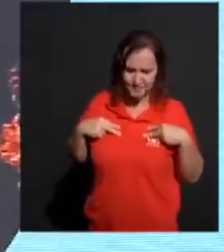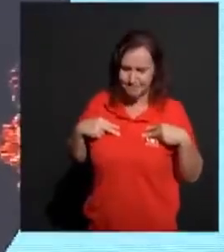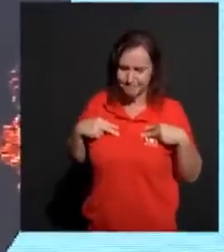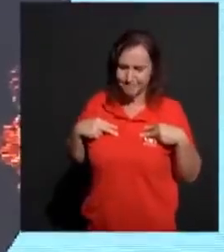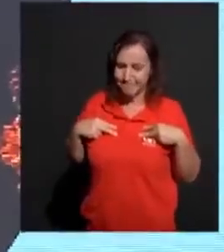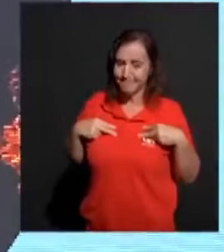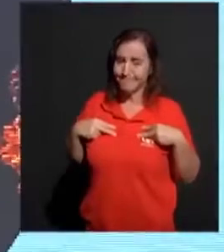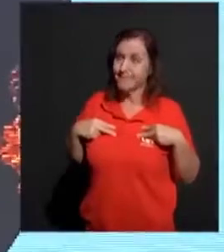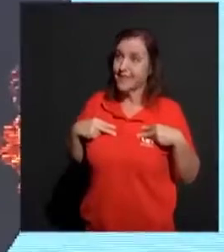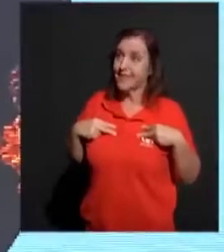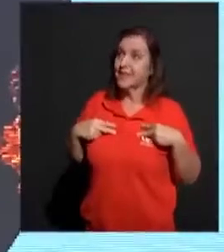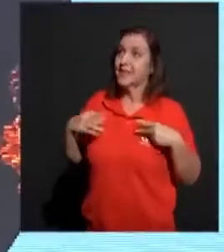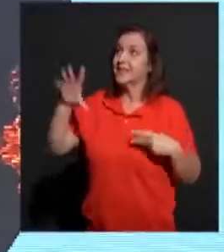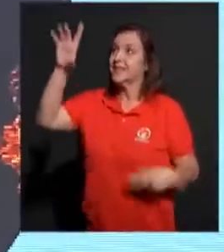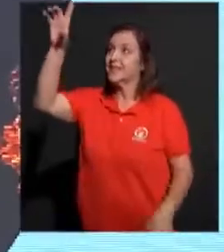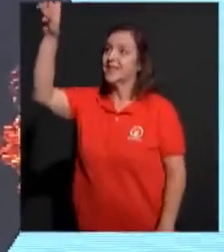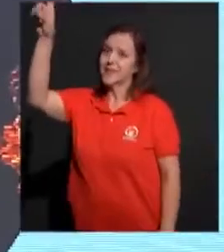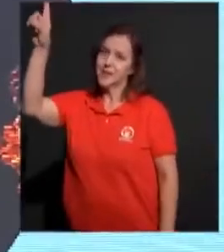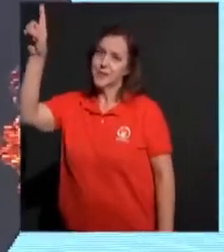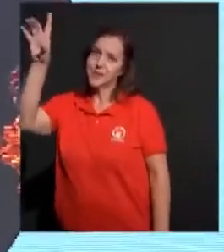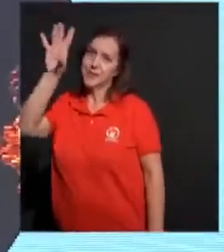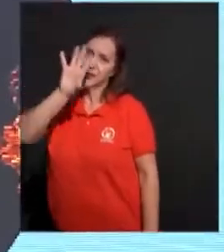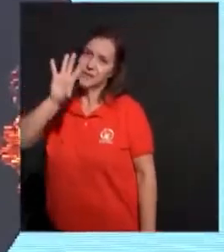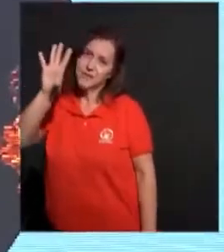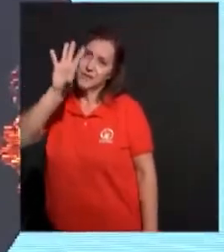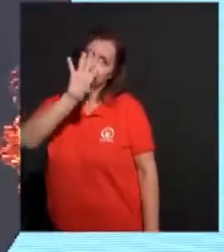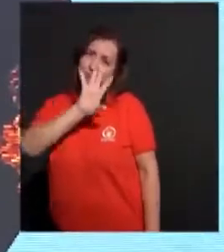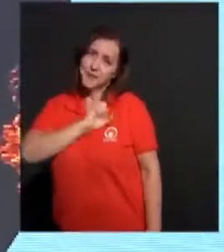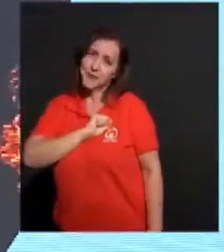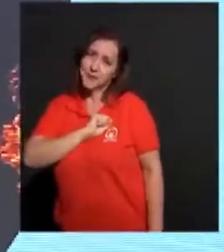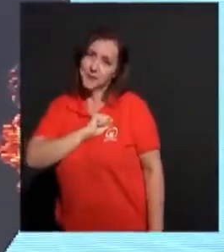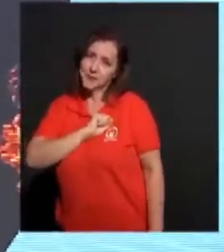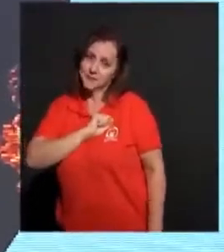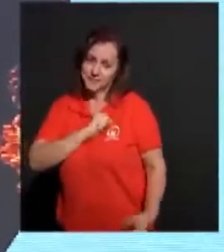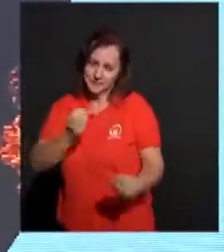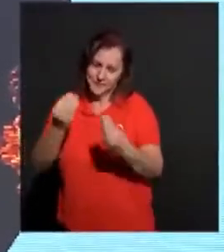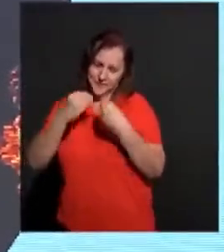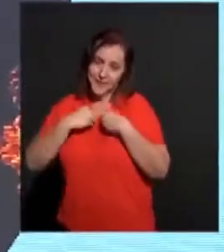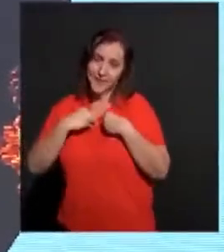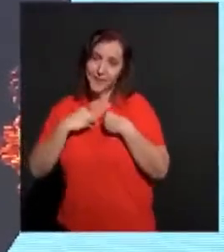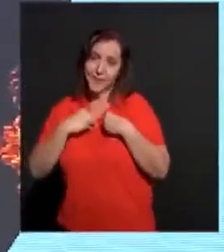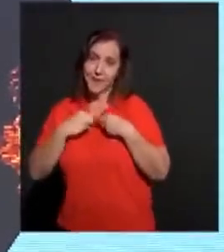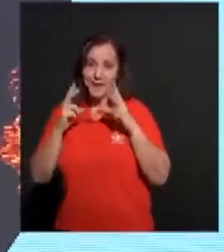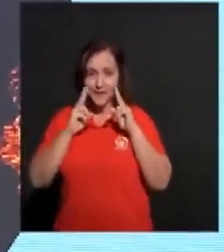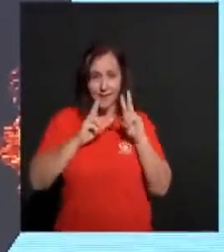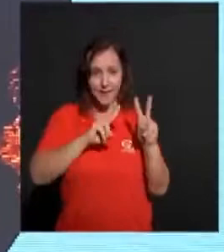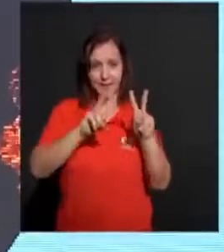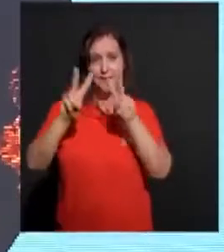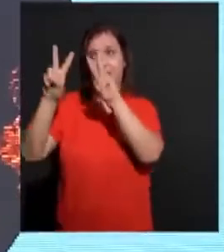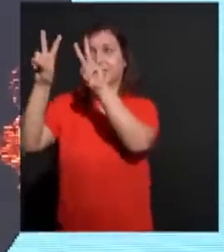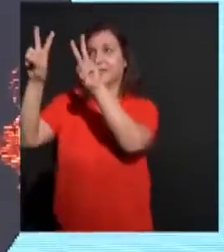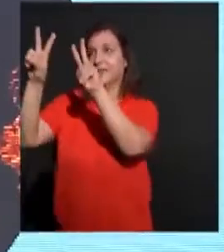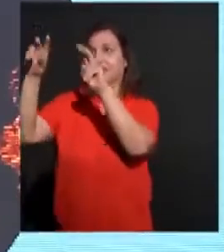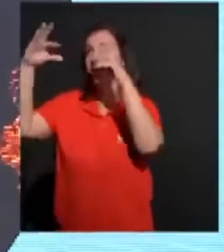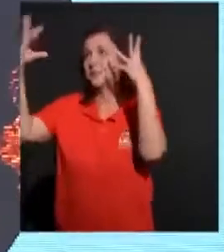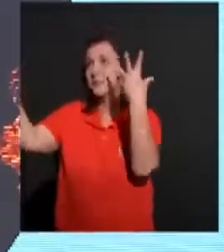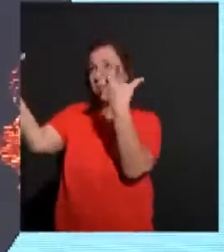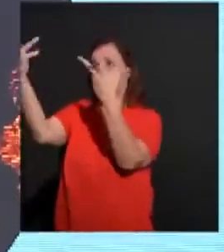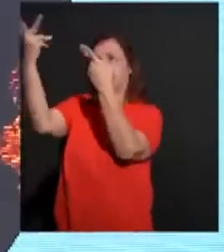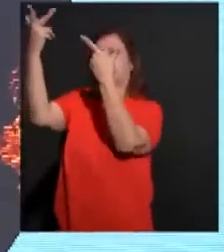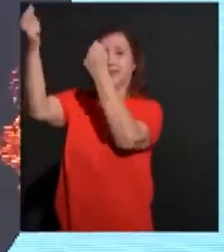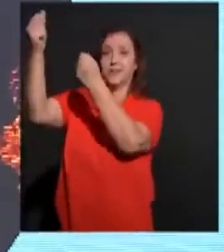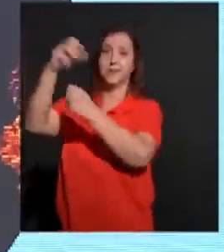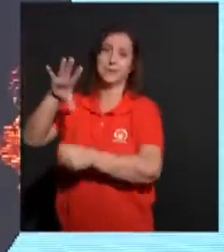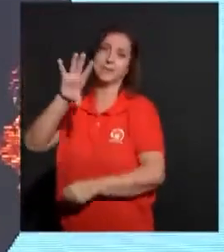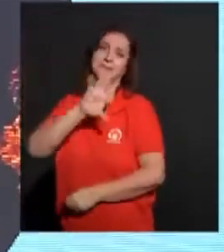Literalmente. Porque Deus amou. Eu agora vejo. O que é perfeito. O amor perfeito.